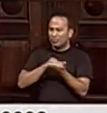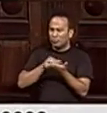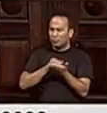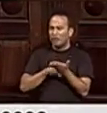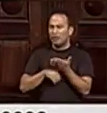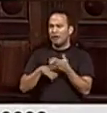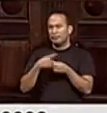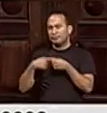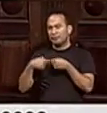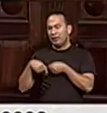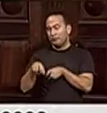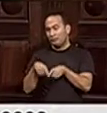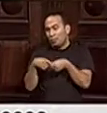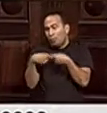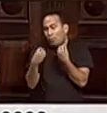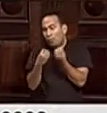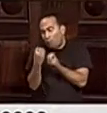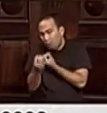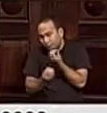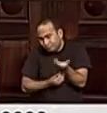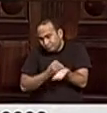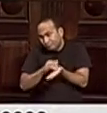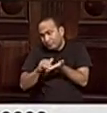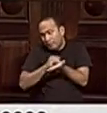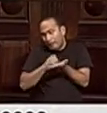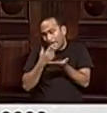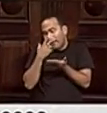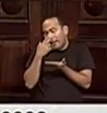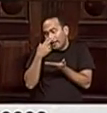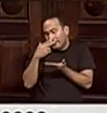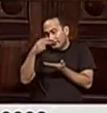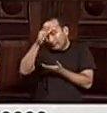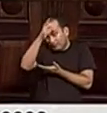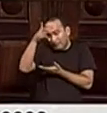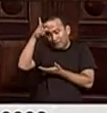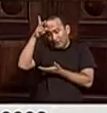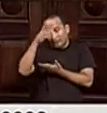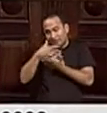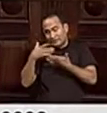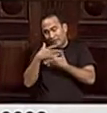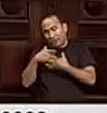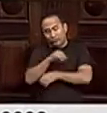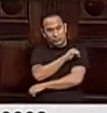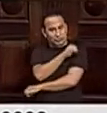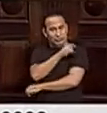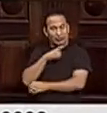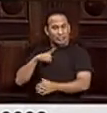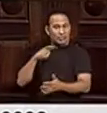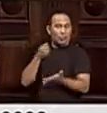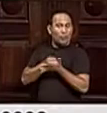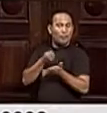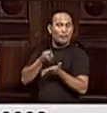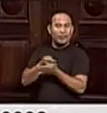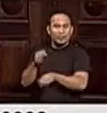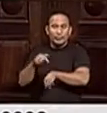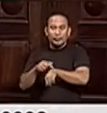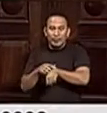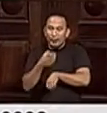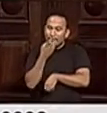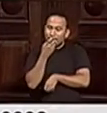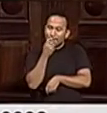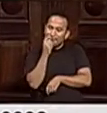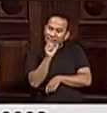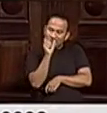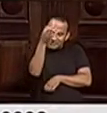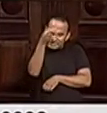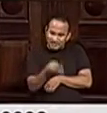como se a Secretária de Fazenda fosse o prefeito da cidade do Rio de Janeiro. Acho que é exigido, nesse momento, uma palavra firme do